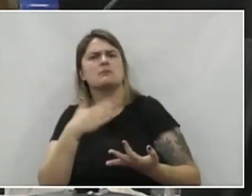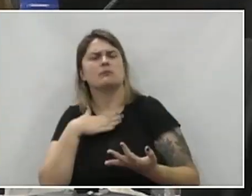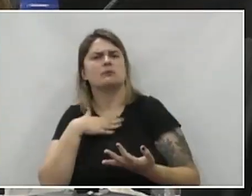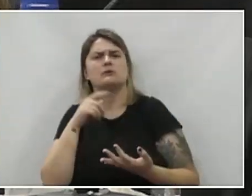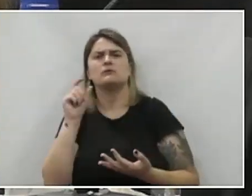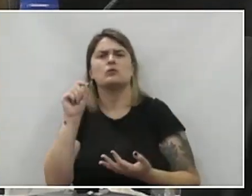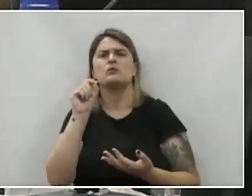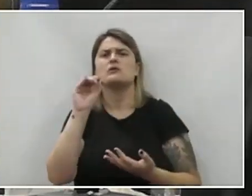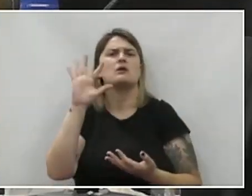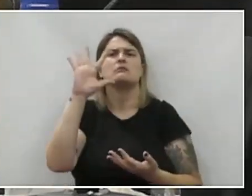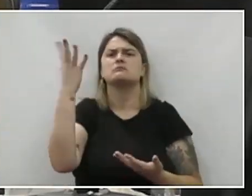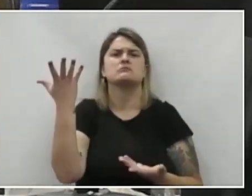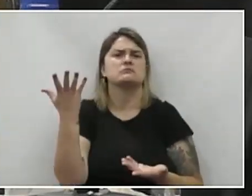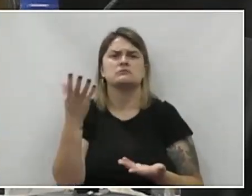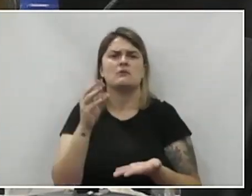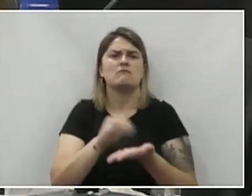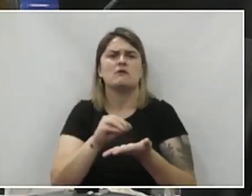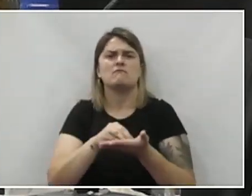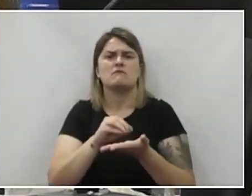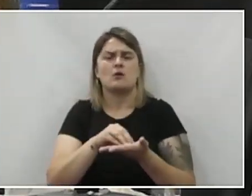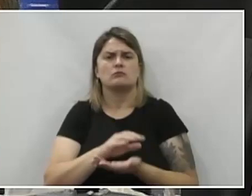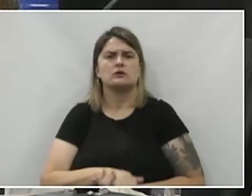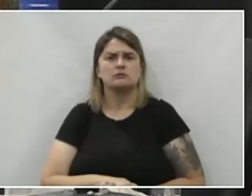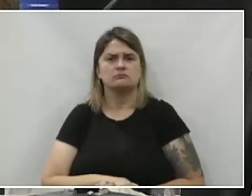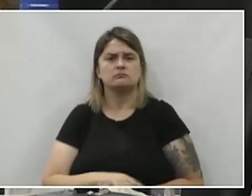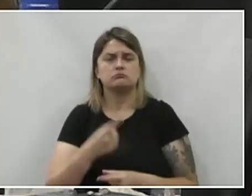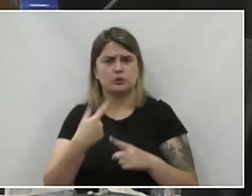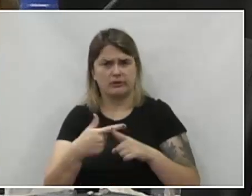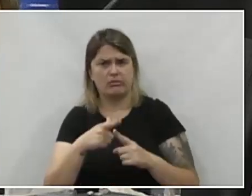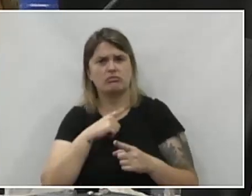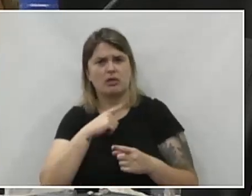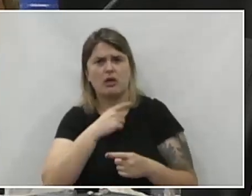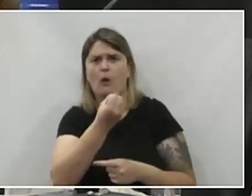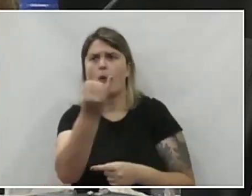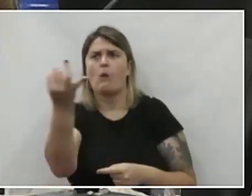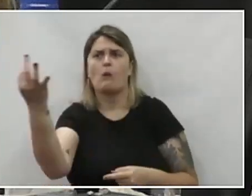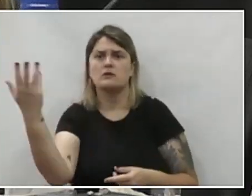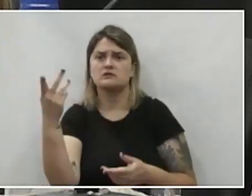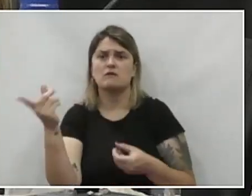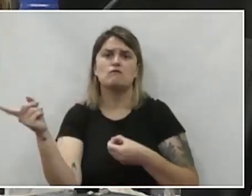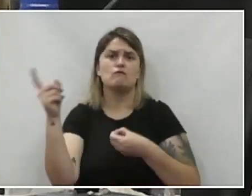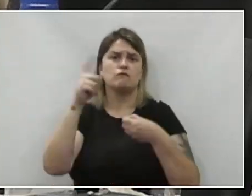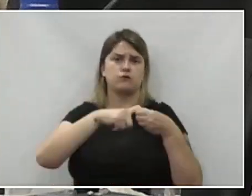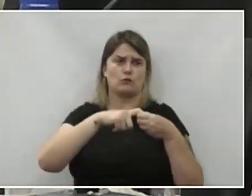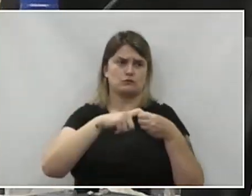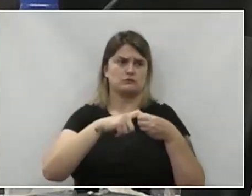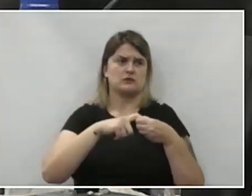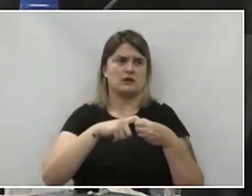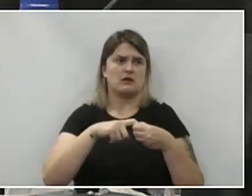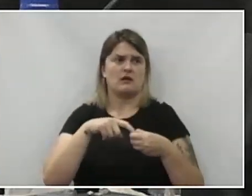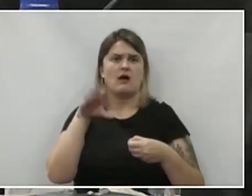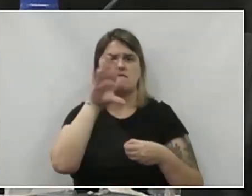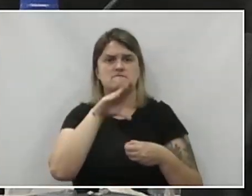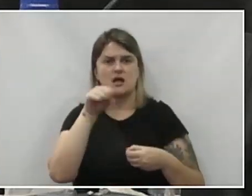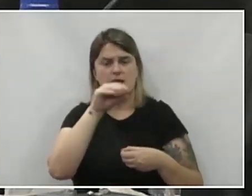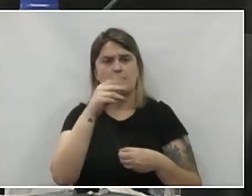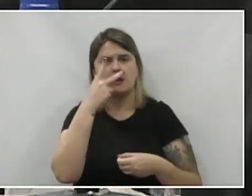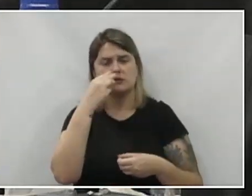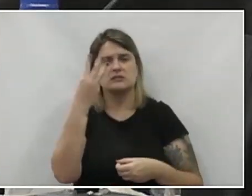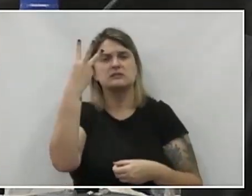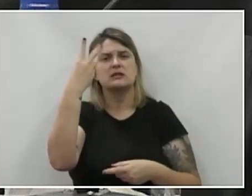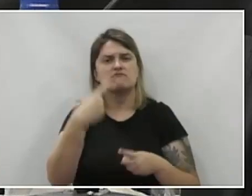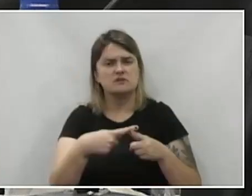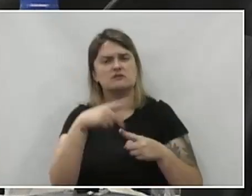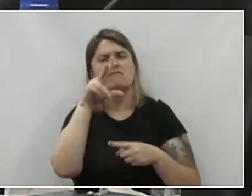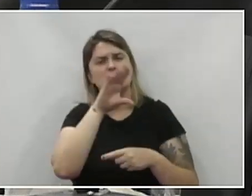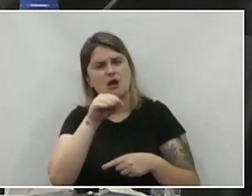que ficaram esse ano inteiro, o que está acontecendo com o União da Vitória. Porque tem muitas coisas que a gente vai ter que voltar a falar pela trigésima